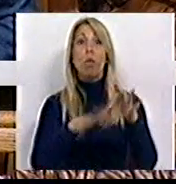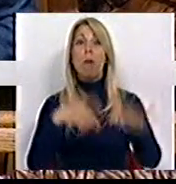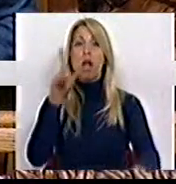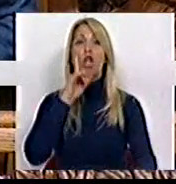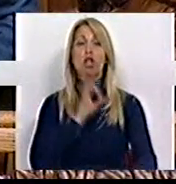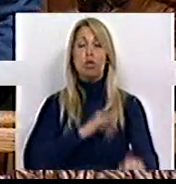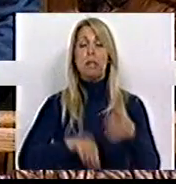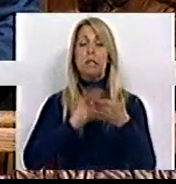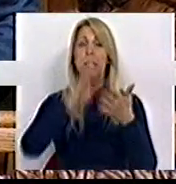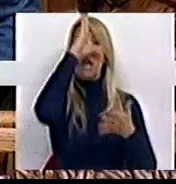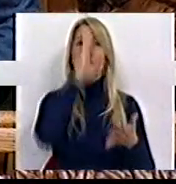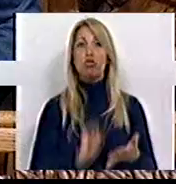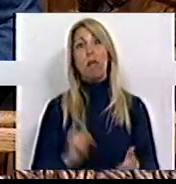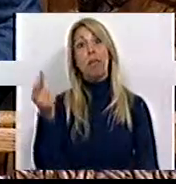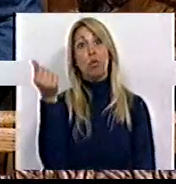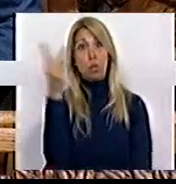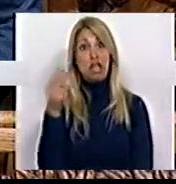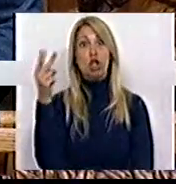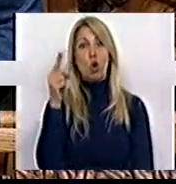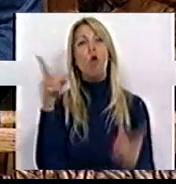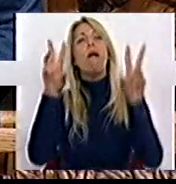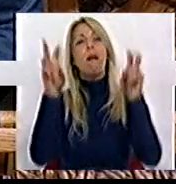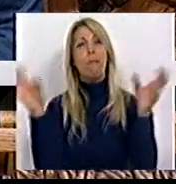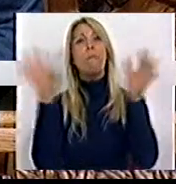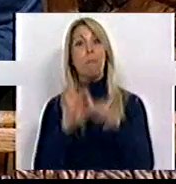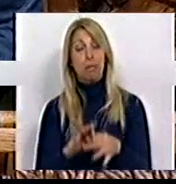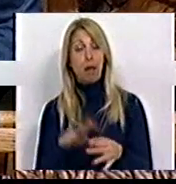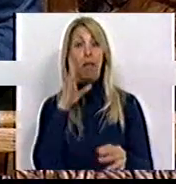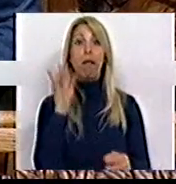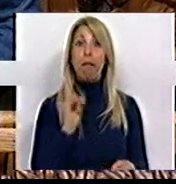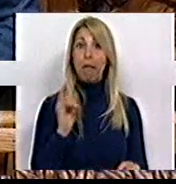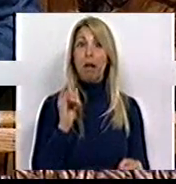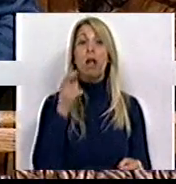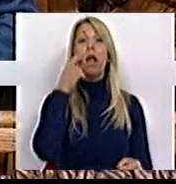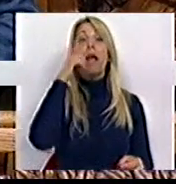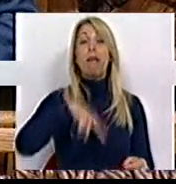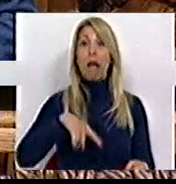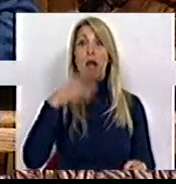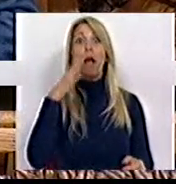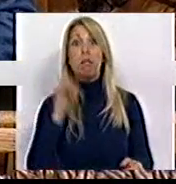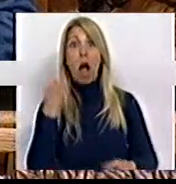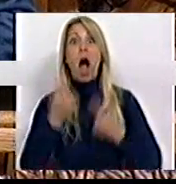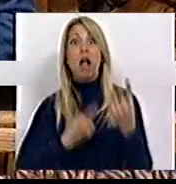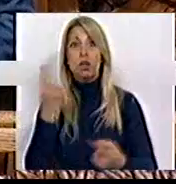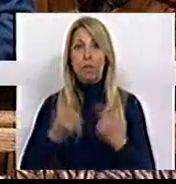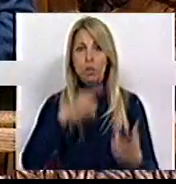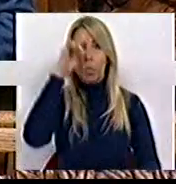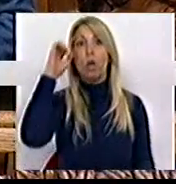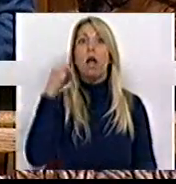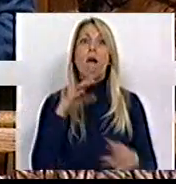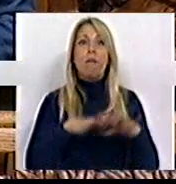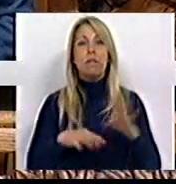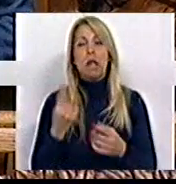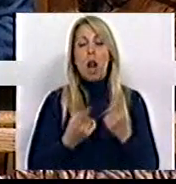Secretária de Estado do Tesouro sobre esta matéria. Aqueles que procuram, tantas vezes com enormes dificuldades, realizar alguma